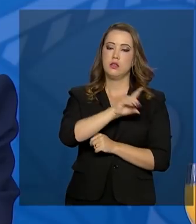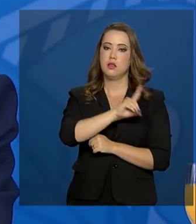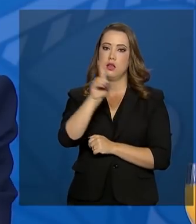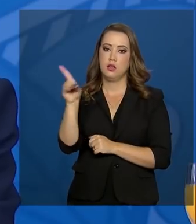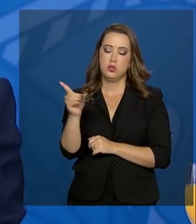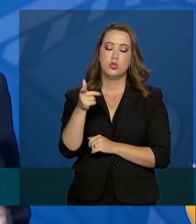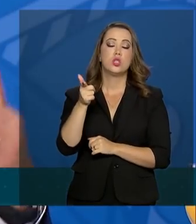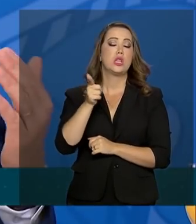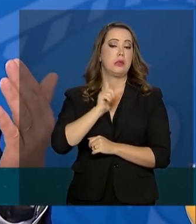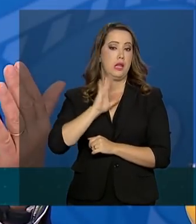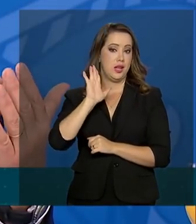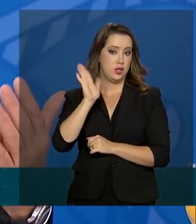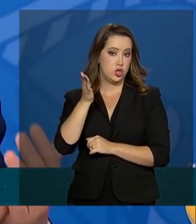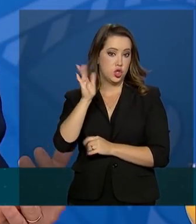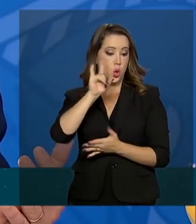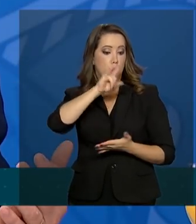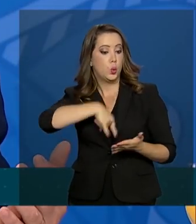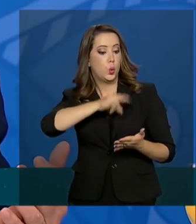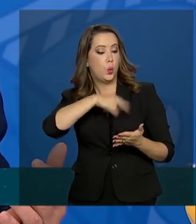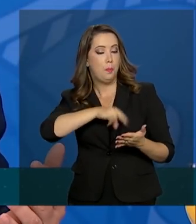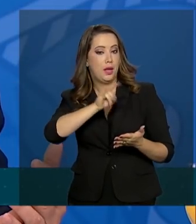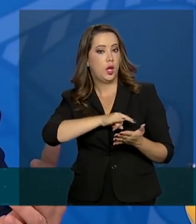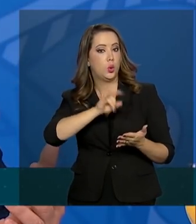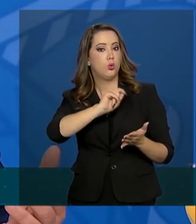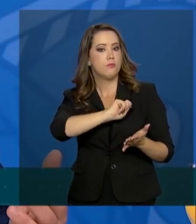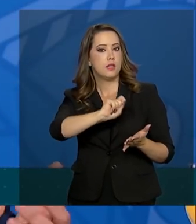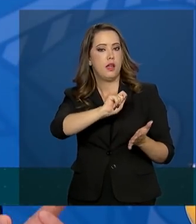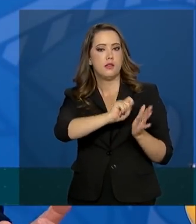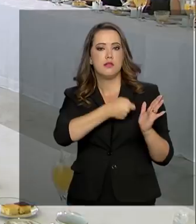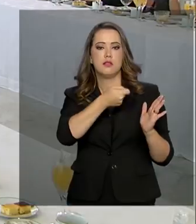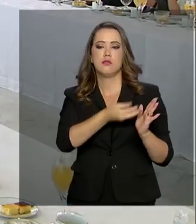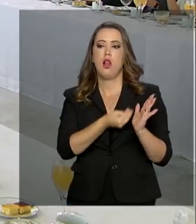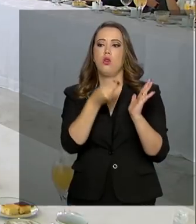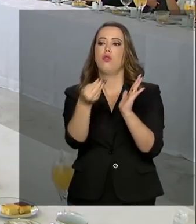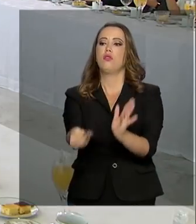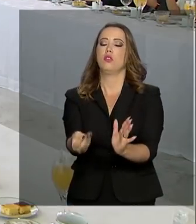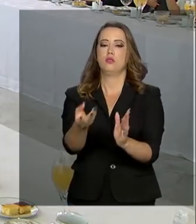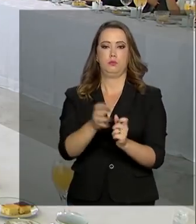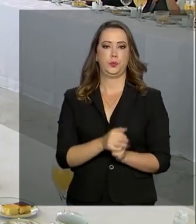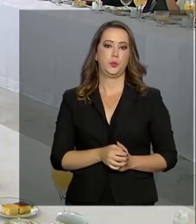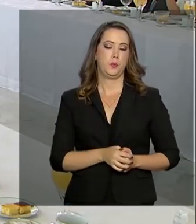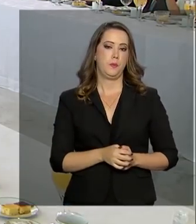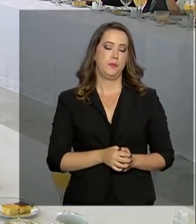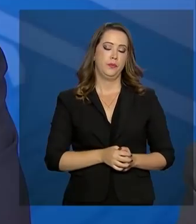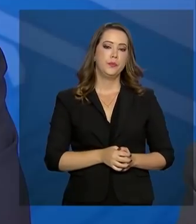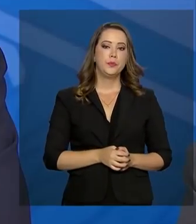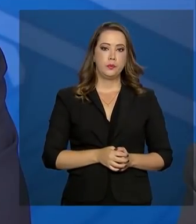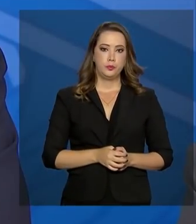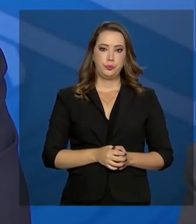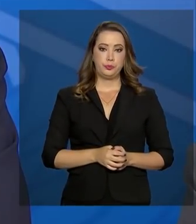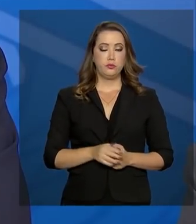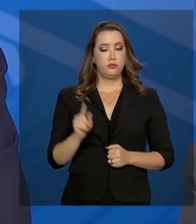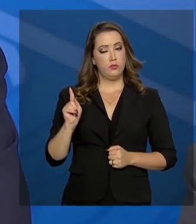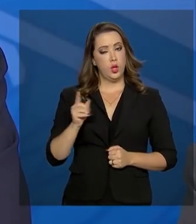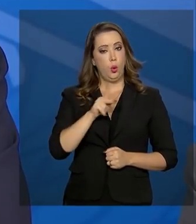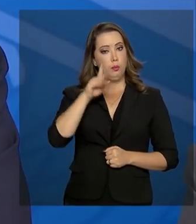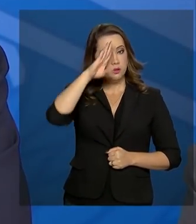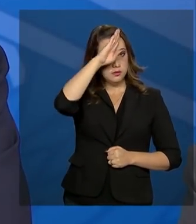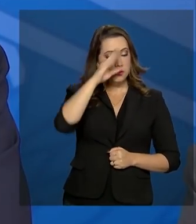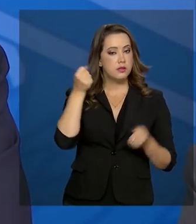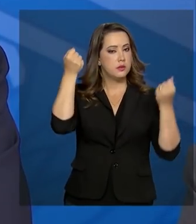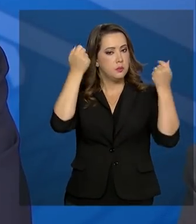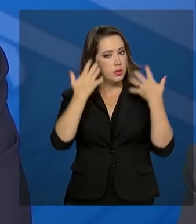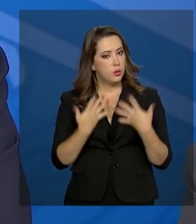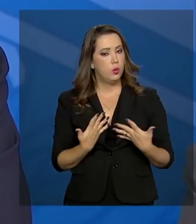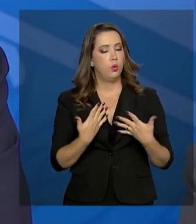ele tenha a escritura da sua propriedade concedida. O presidente Jair Bolsonaro explicou que o projeto que